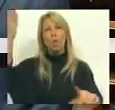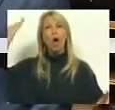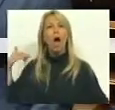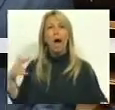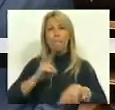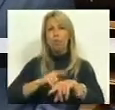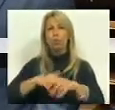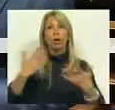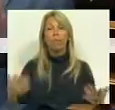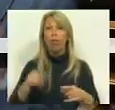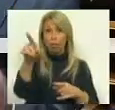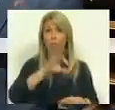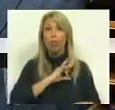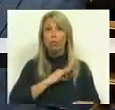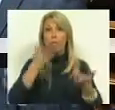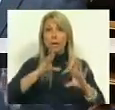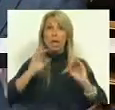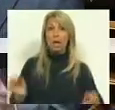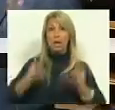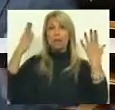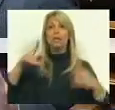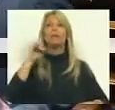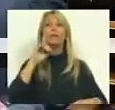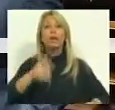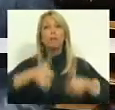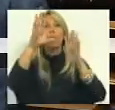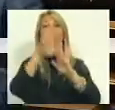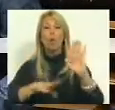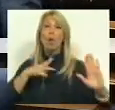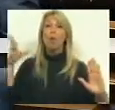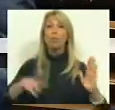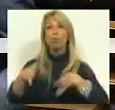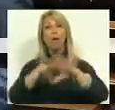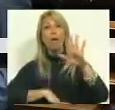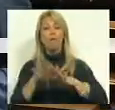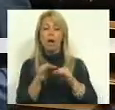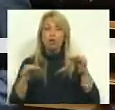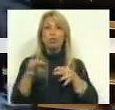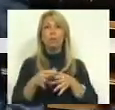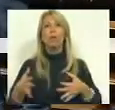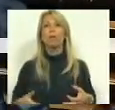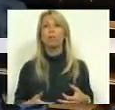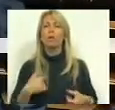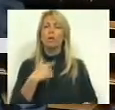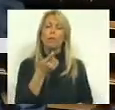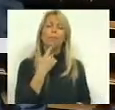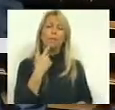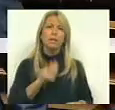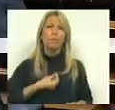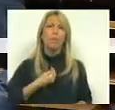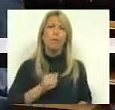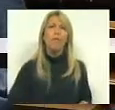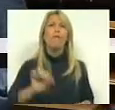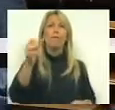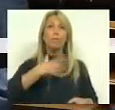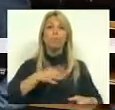tome a iniciativa e defenda melhores condições para Portugal fazer o seu ajustamento. Eu percebo a sua preocupação